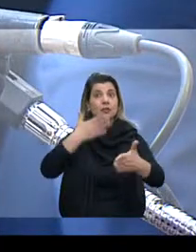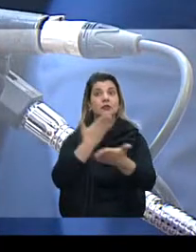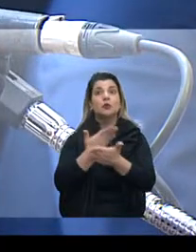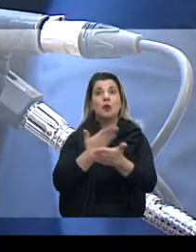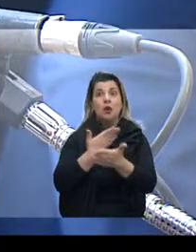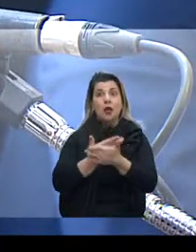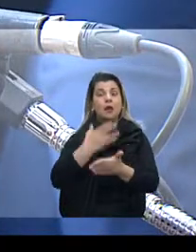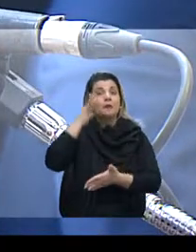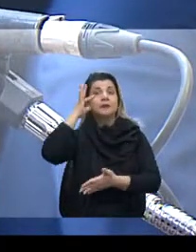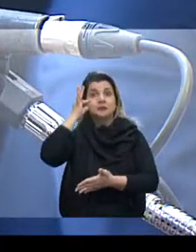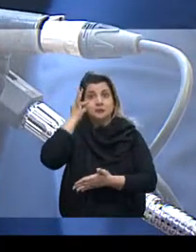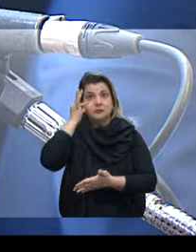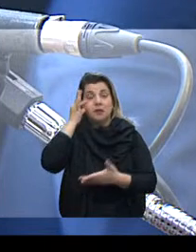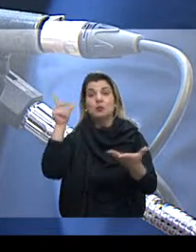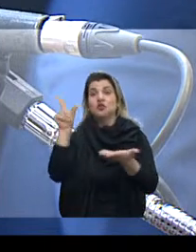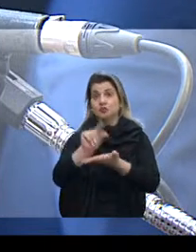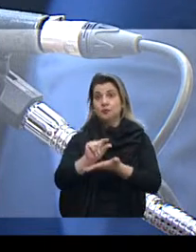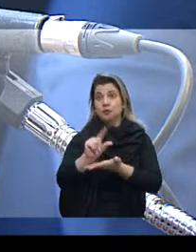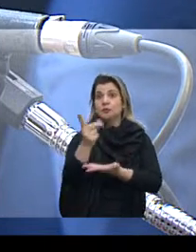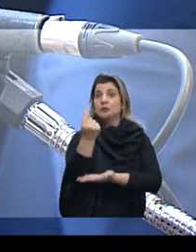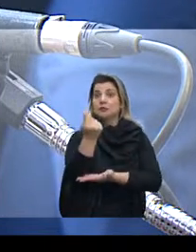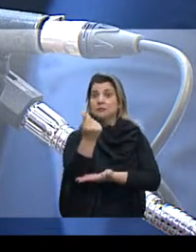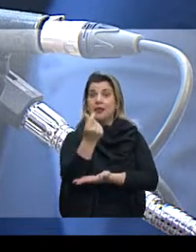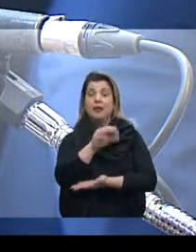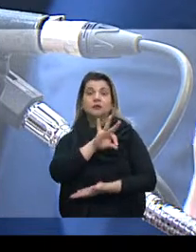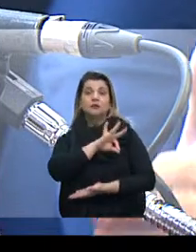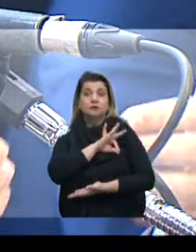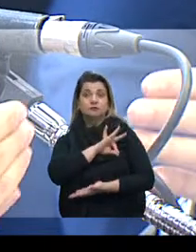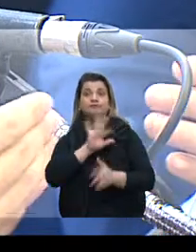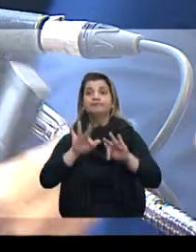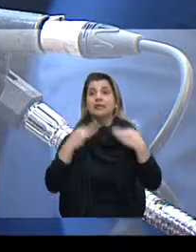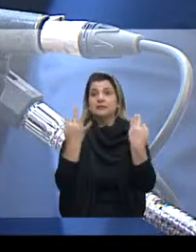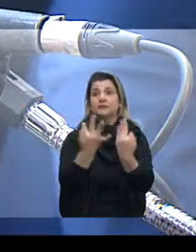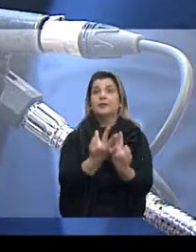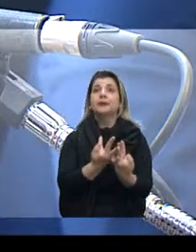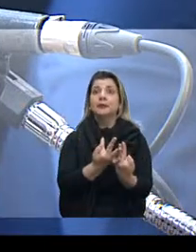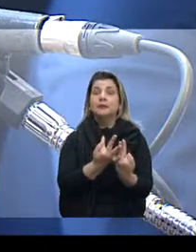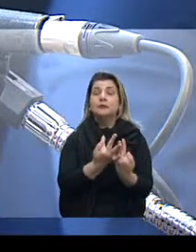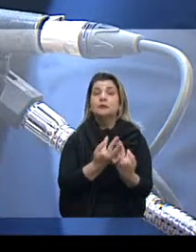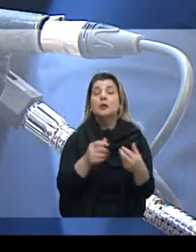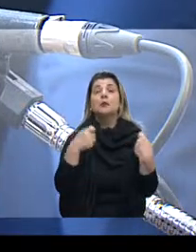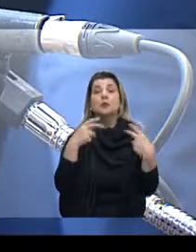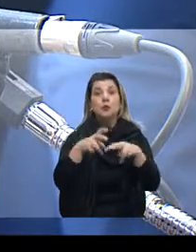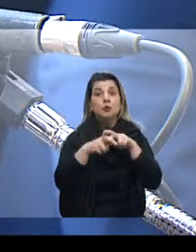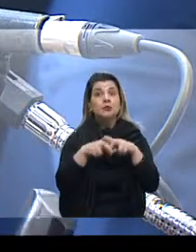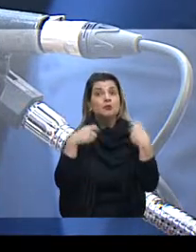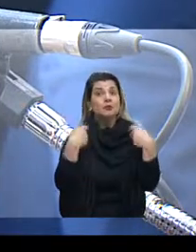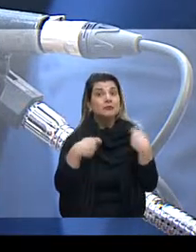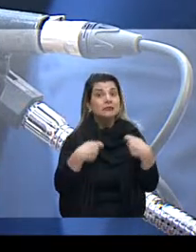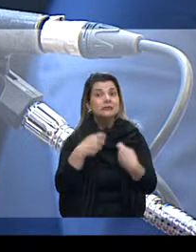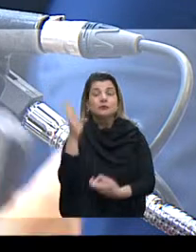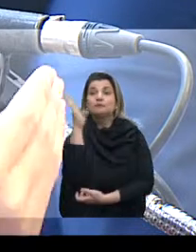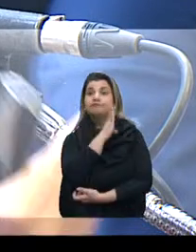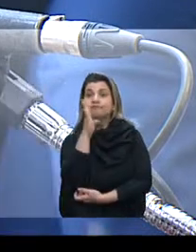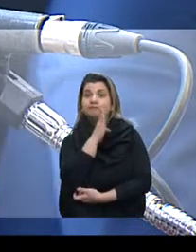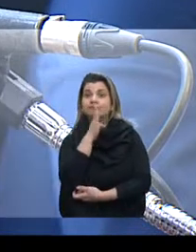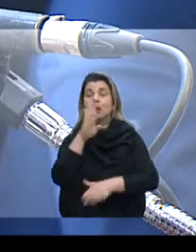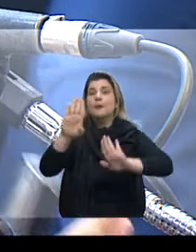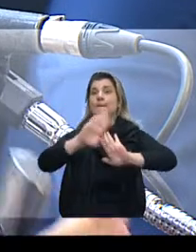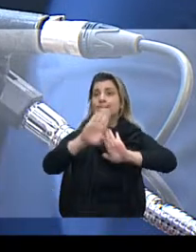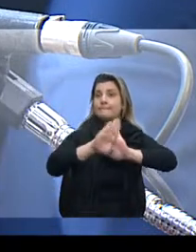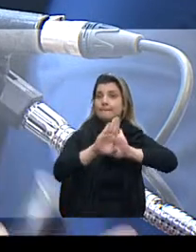a queda da renda das famílias e, portanto, imaginamos que seja imediato, urgente e necessário um programa